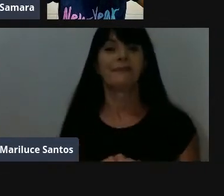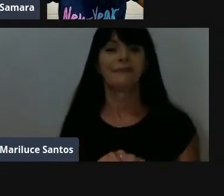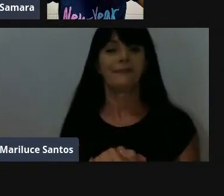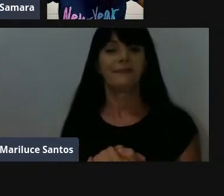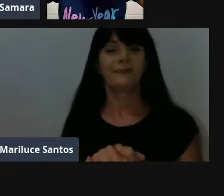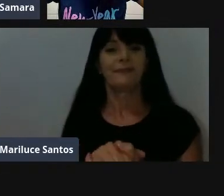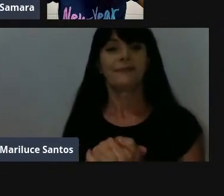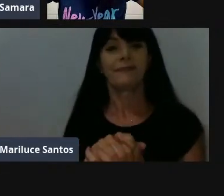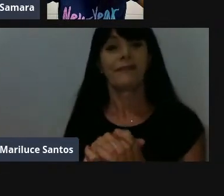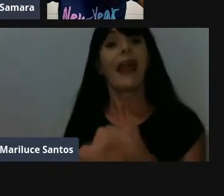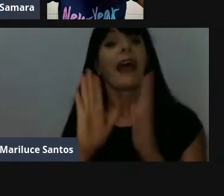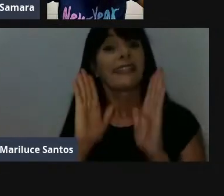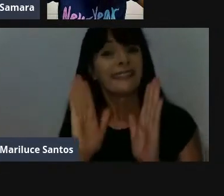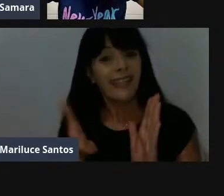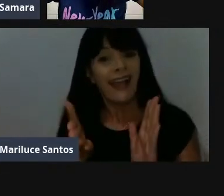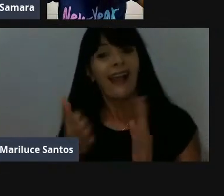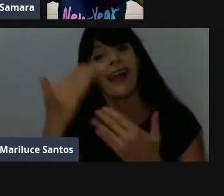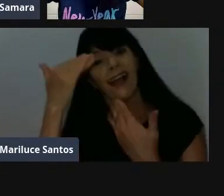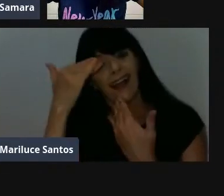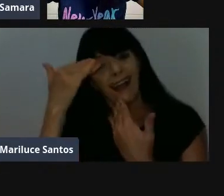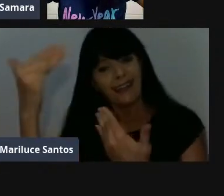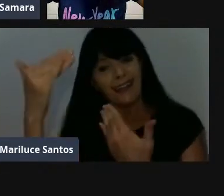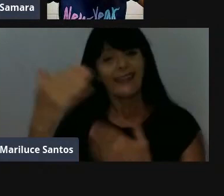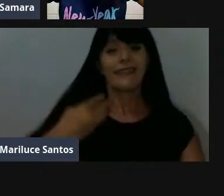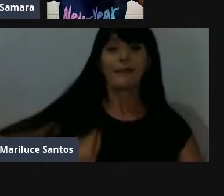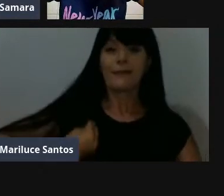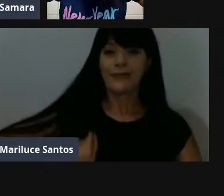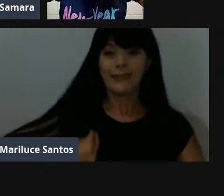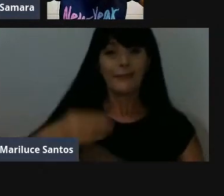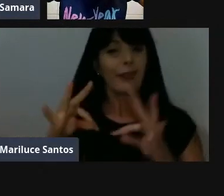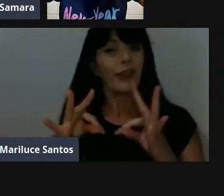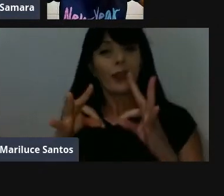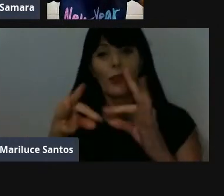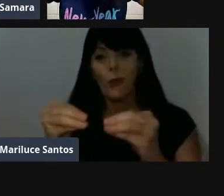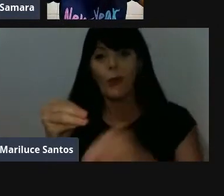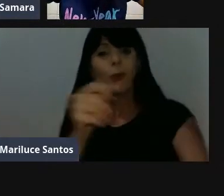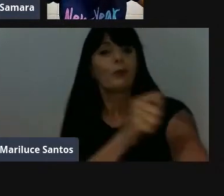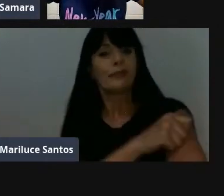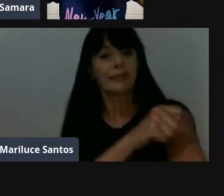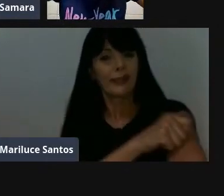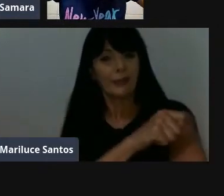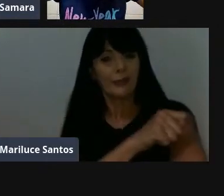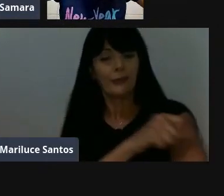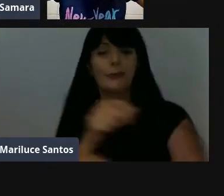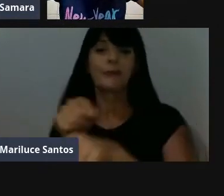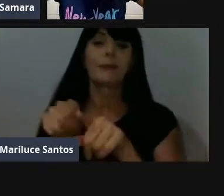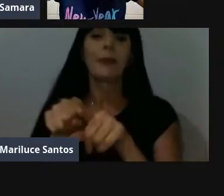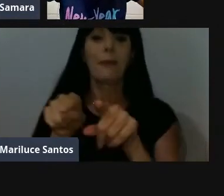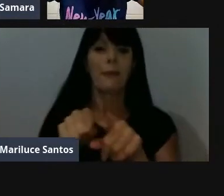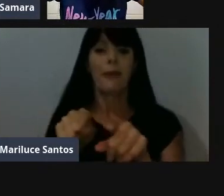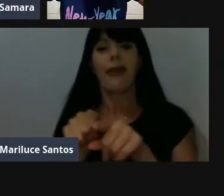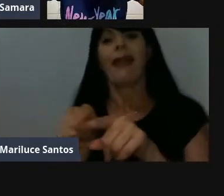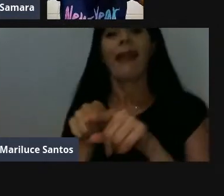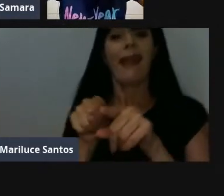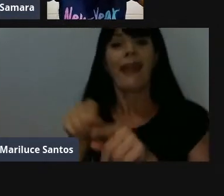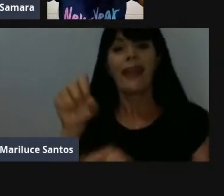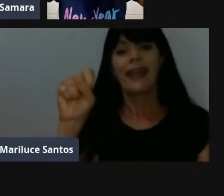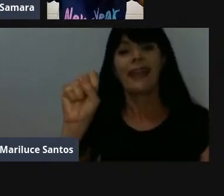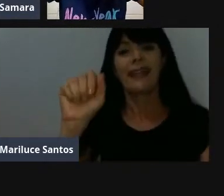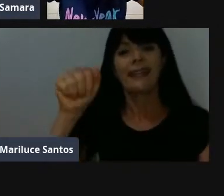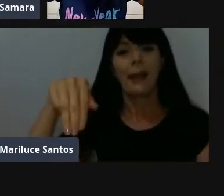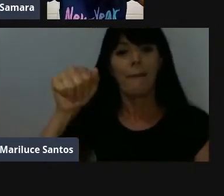Desde já agradeço aos demais participantes, aos alunos, à Samara, à